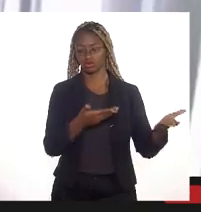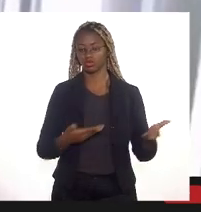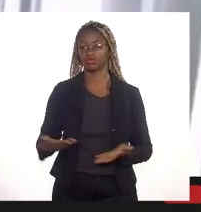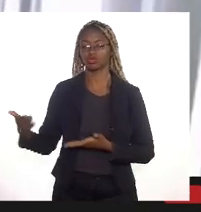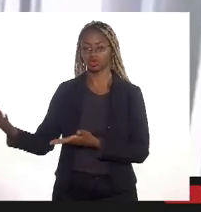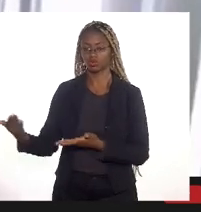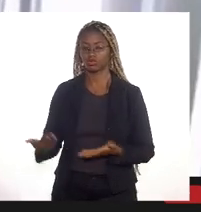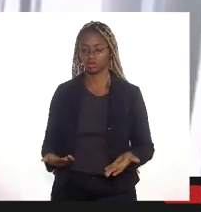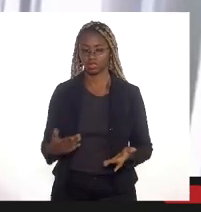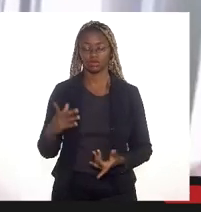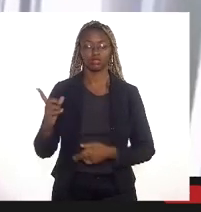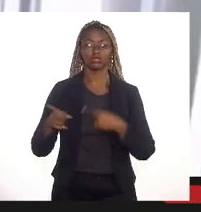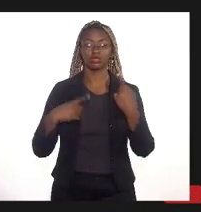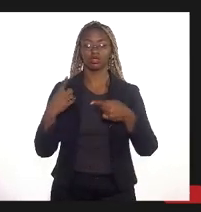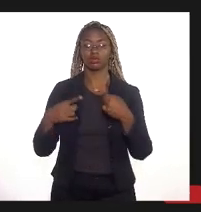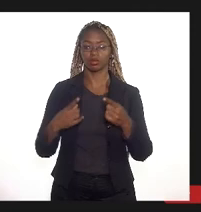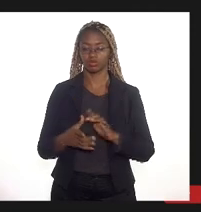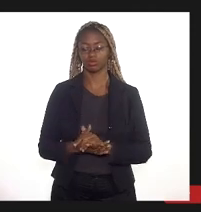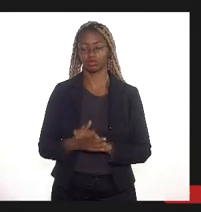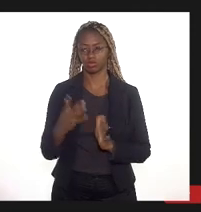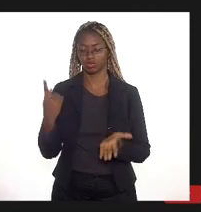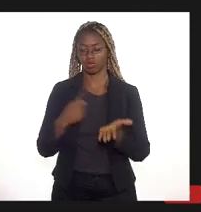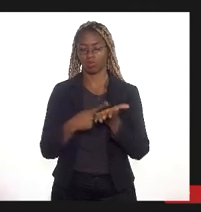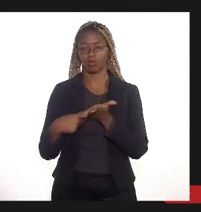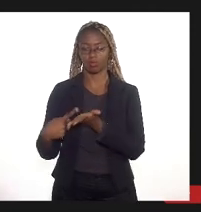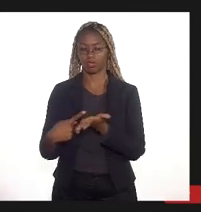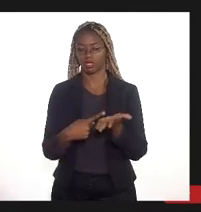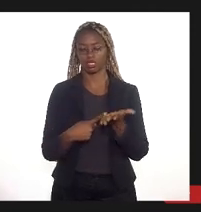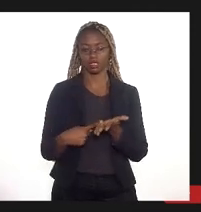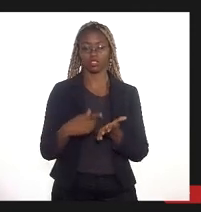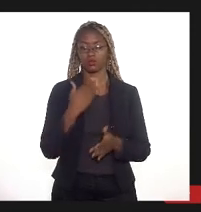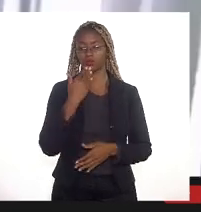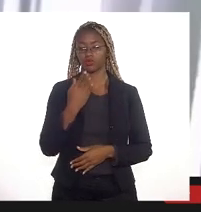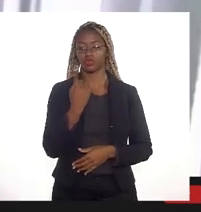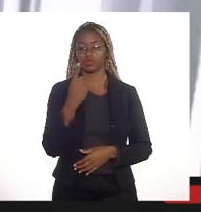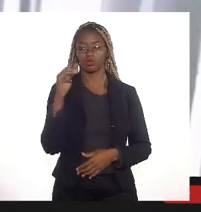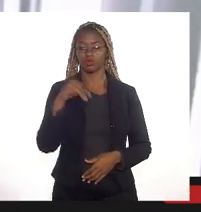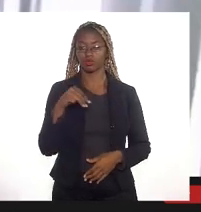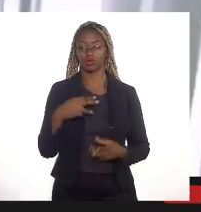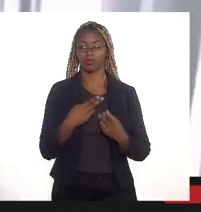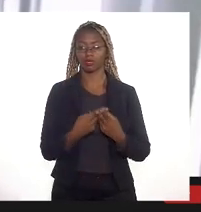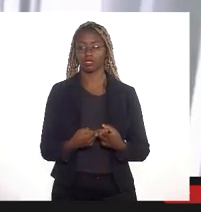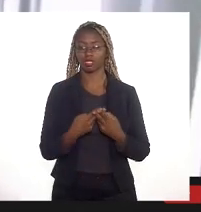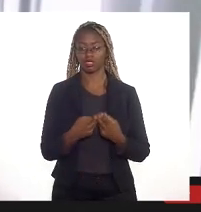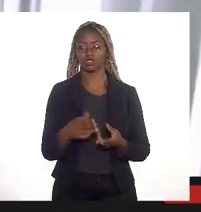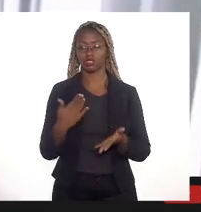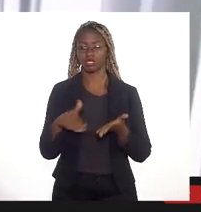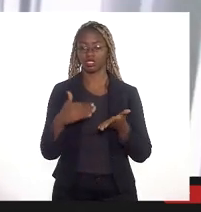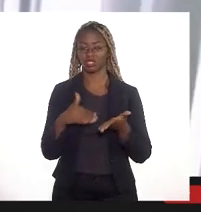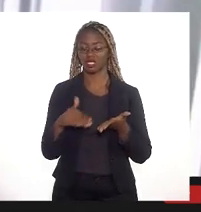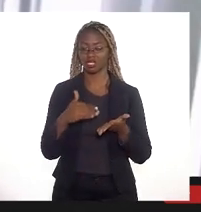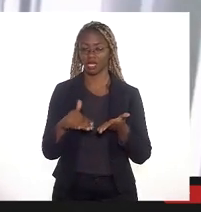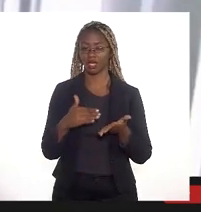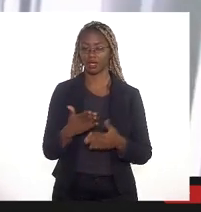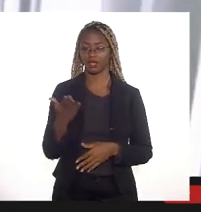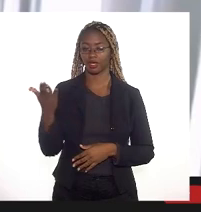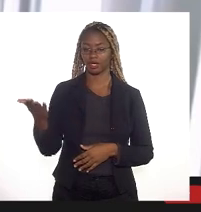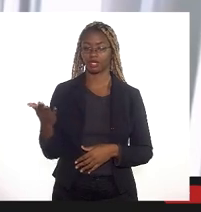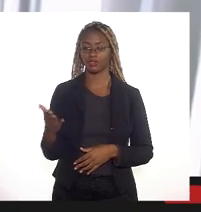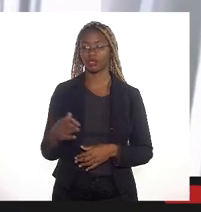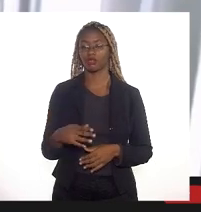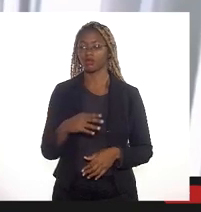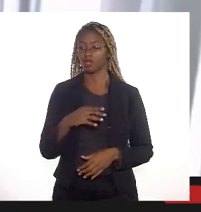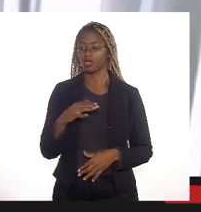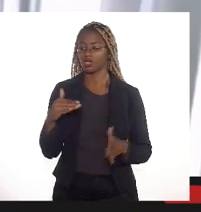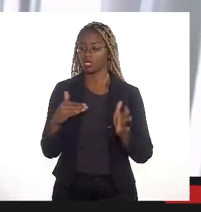adiante eu queria pedir um minutinho de paciência ao secretário Leandro Guimarães e fazer uma